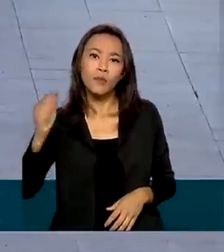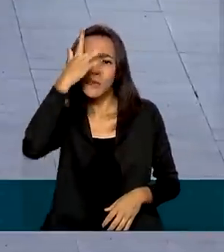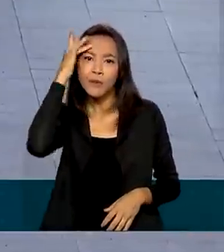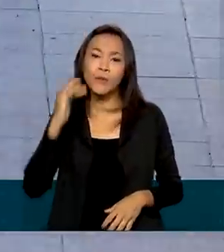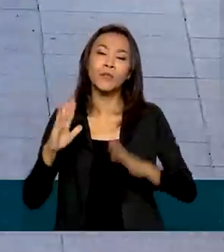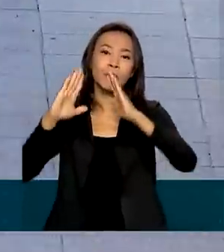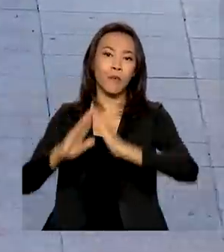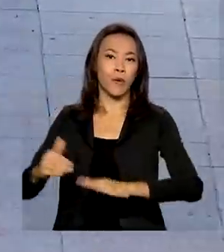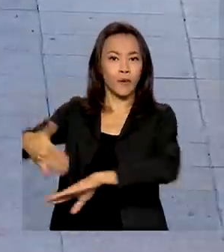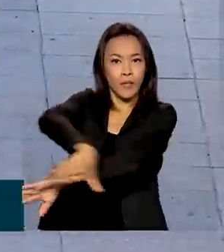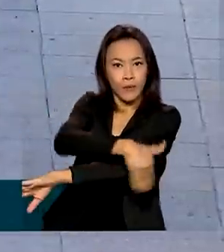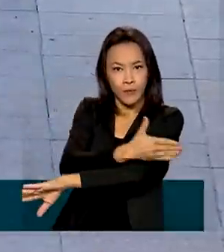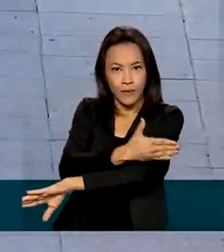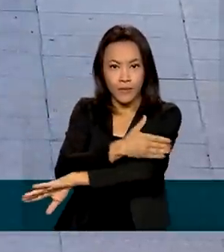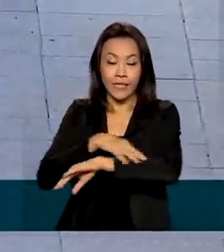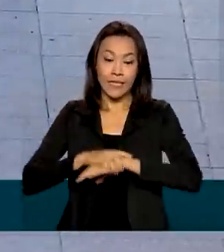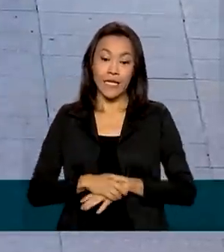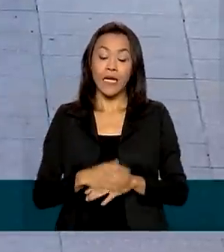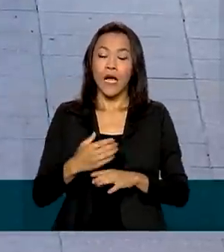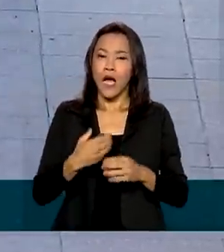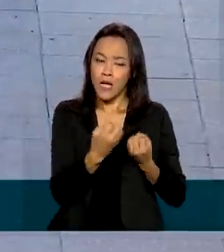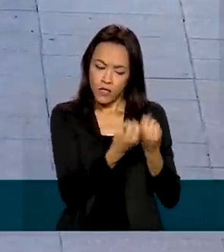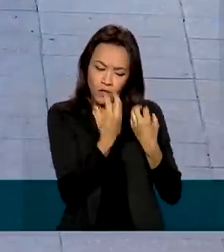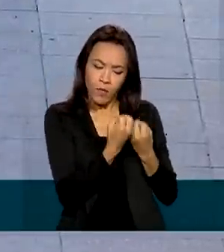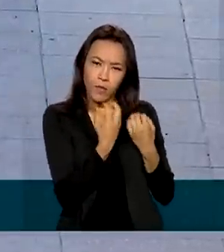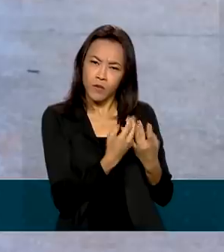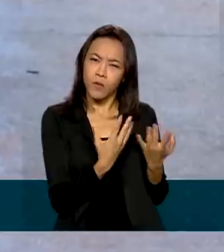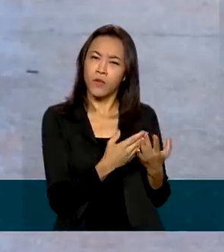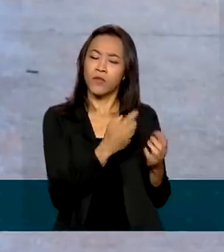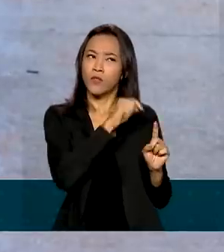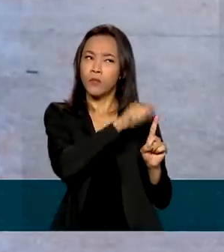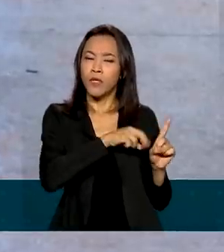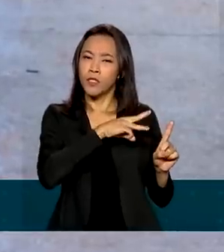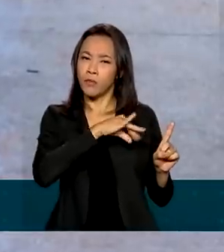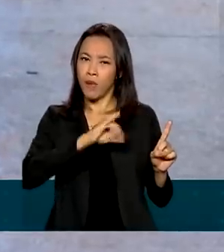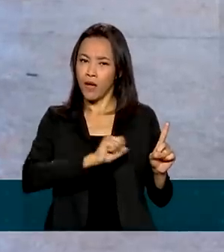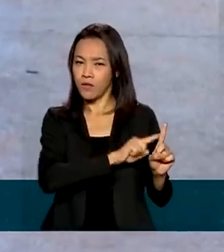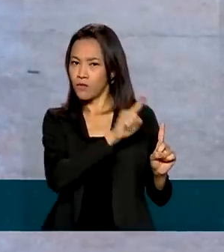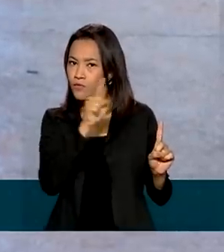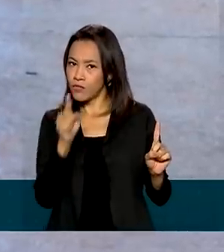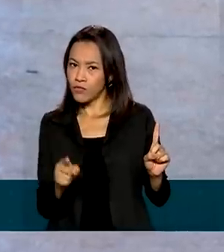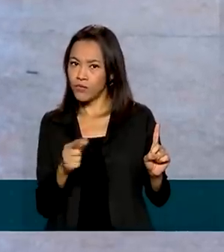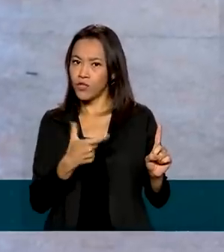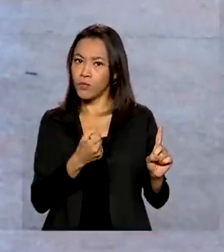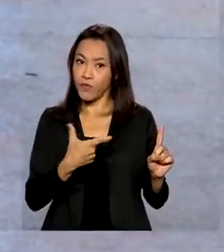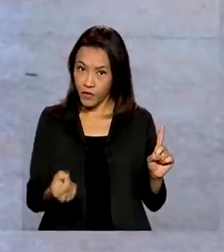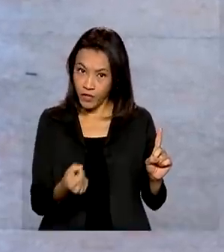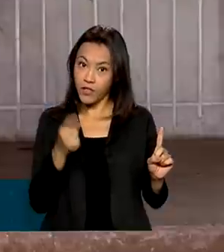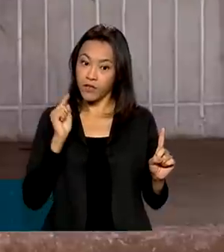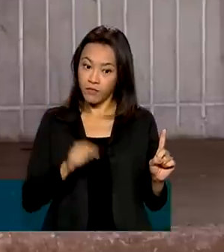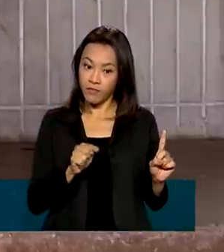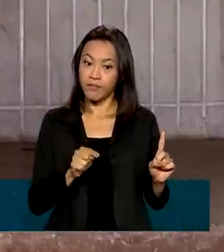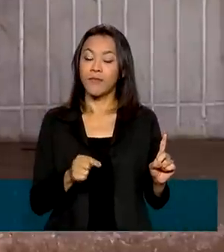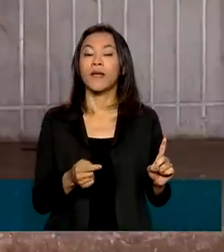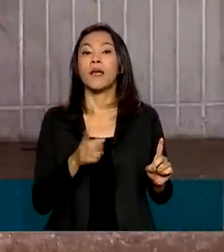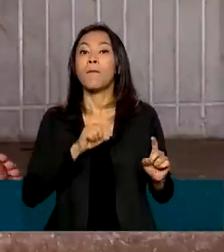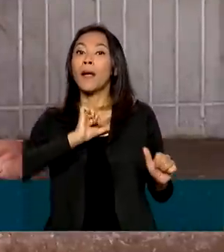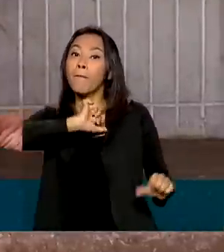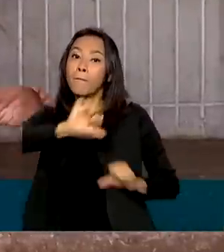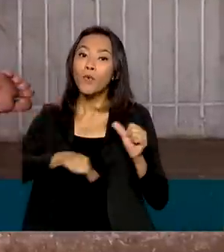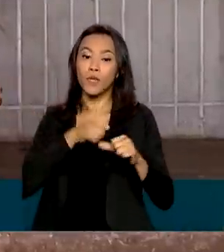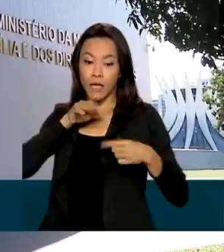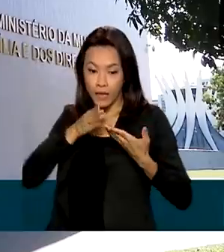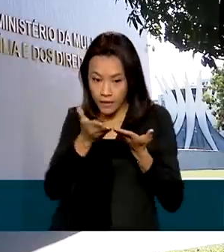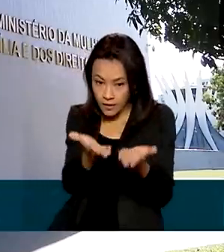de rua. Os dados de março de 2020 são do Instituto de Pesquisa Econômica Aplicada. Para mudar essa